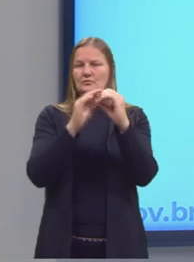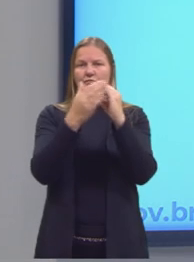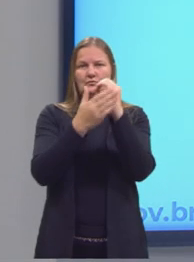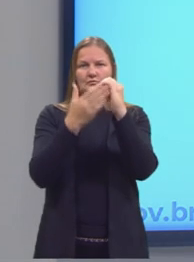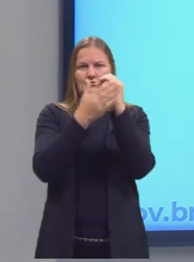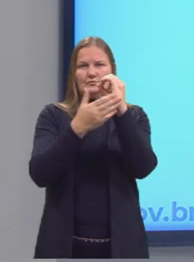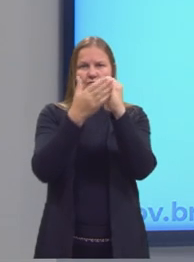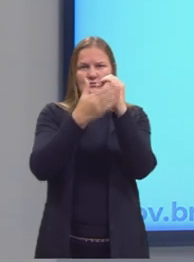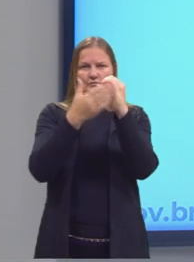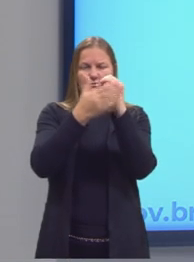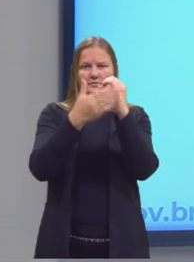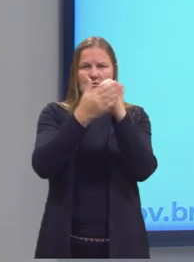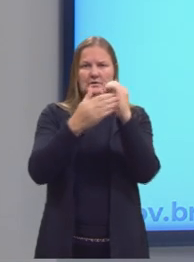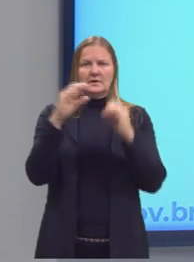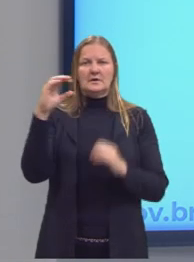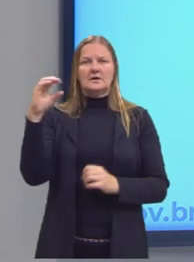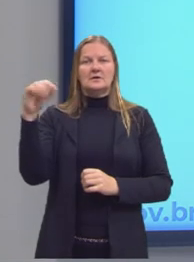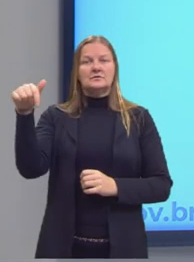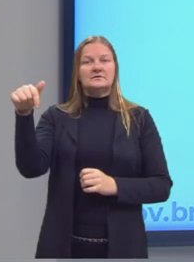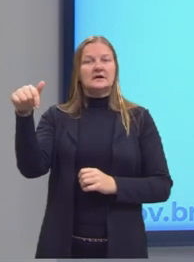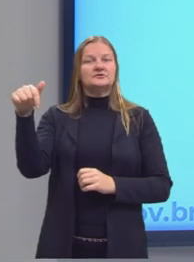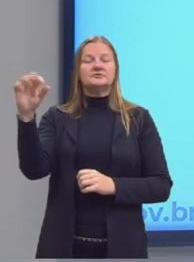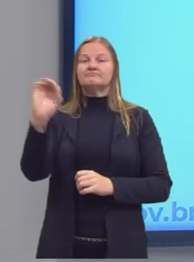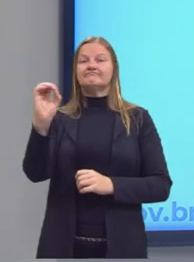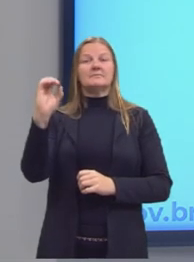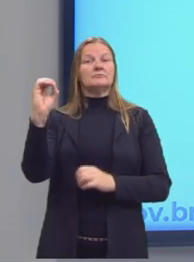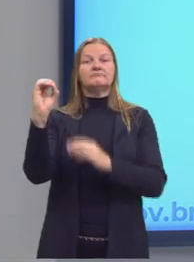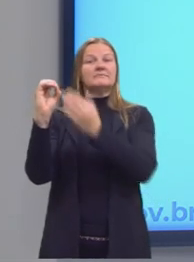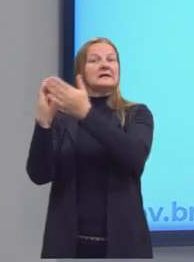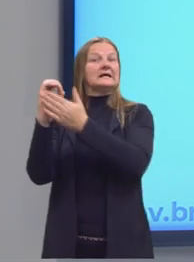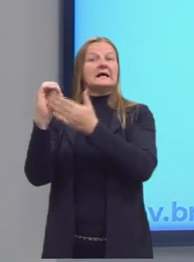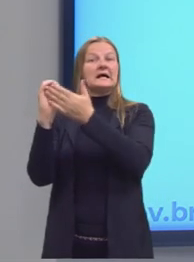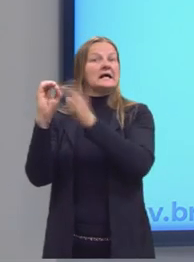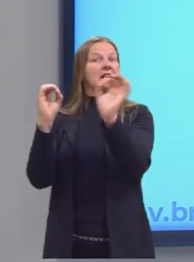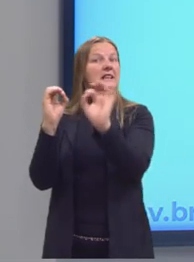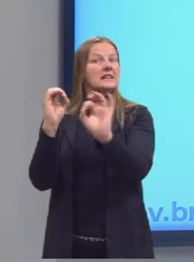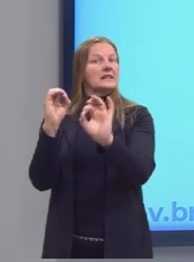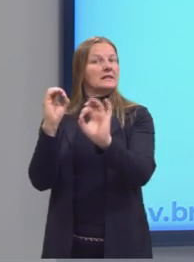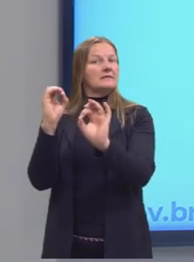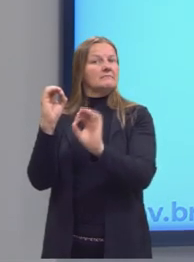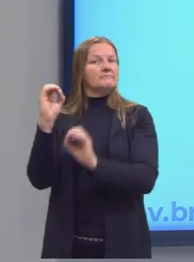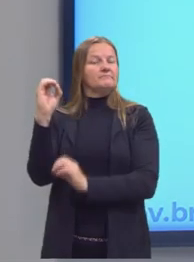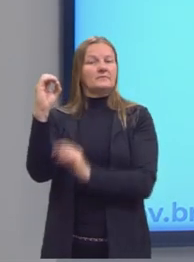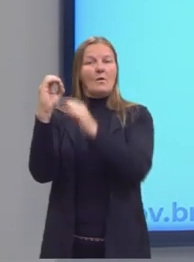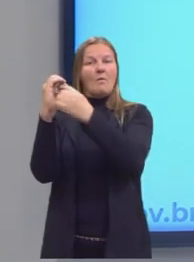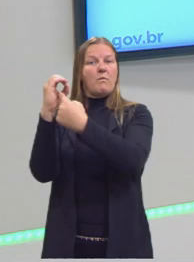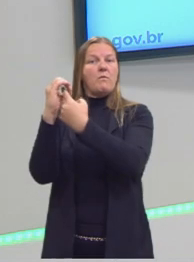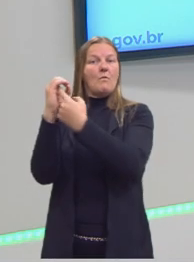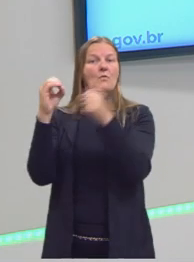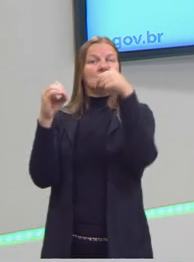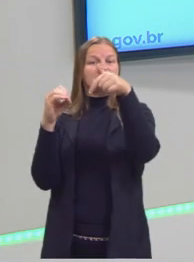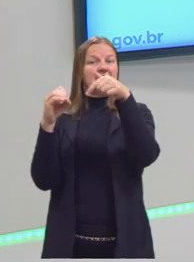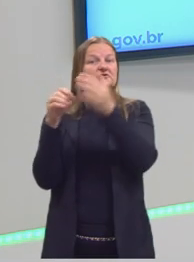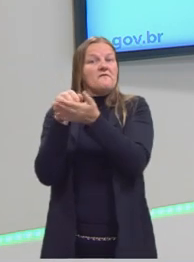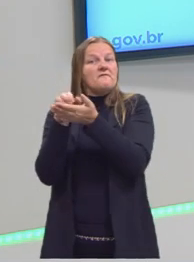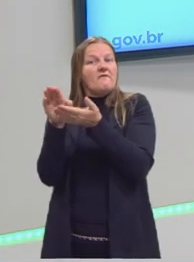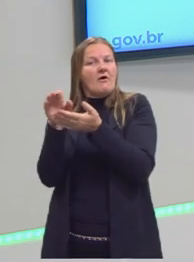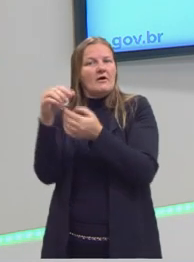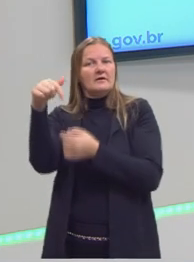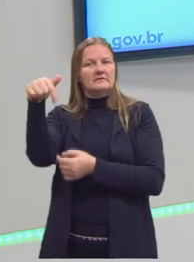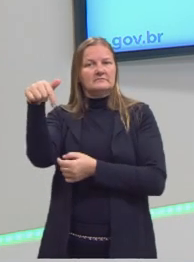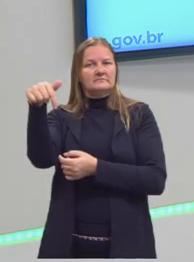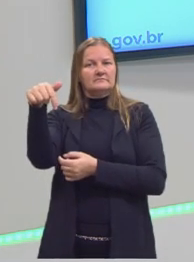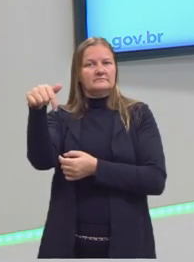e essa bolinha que representa ali o 7, ela não está pintada, a gente não pinta, para representar que é um